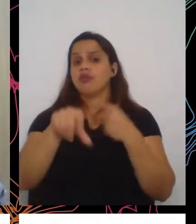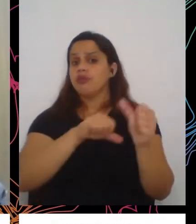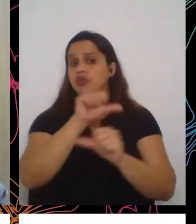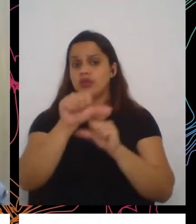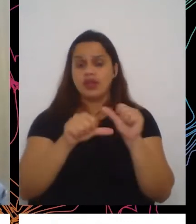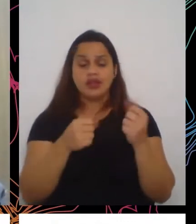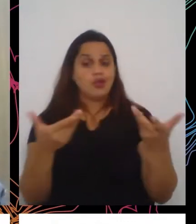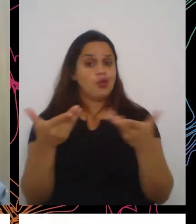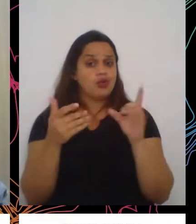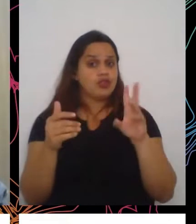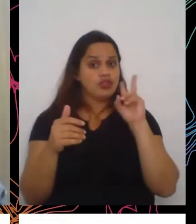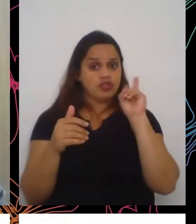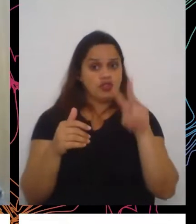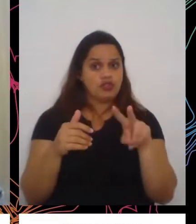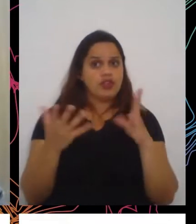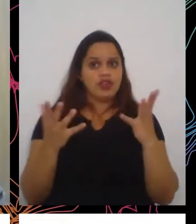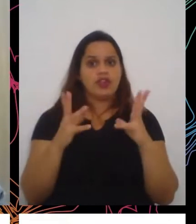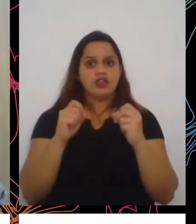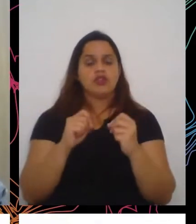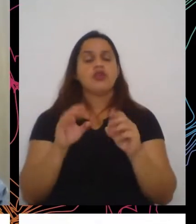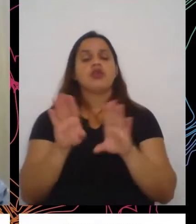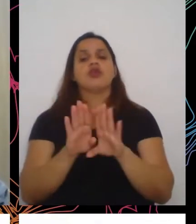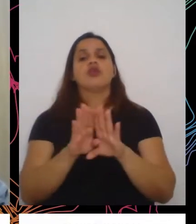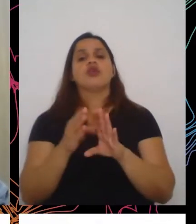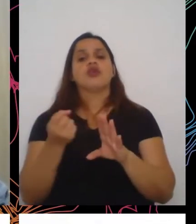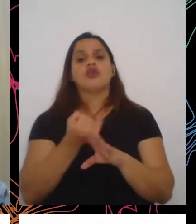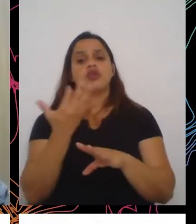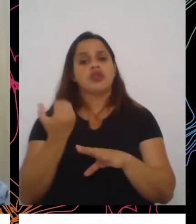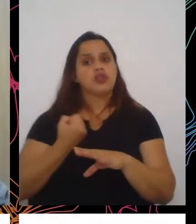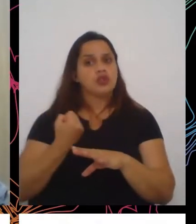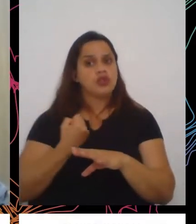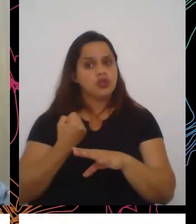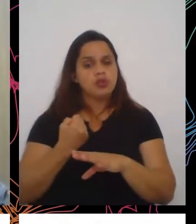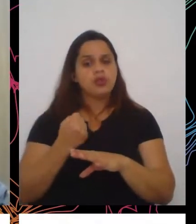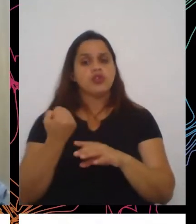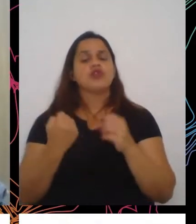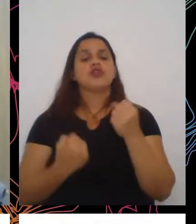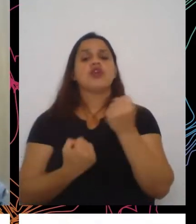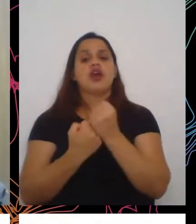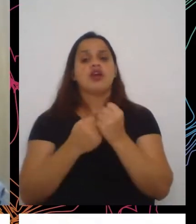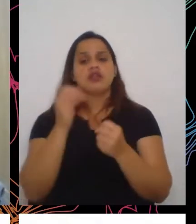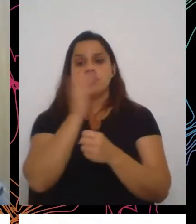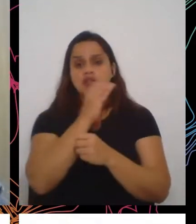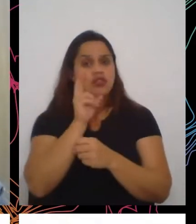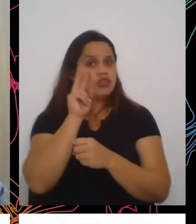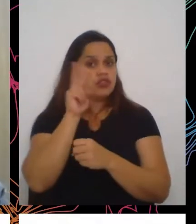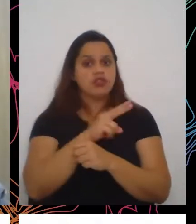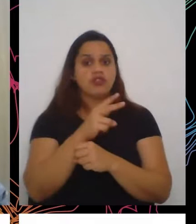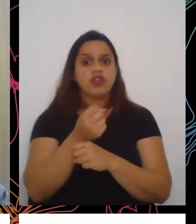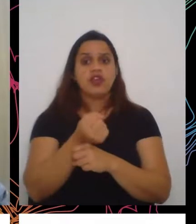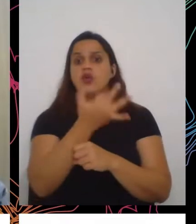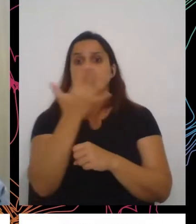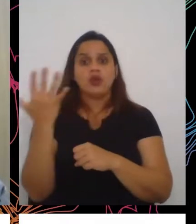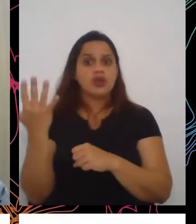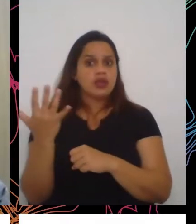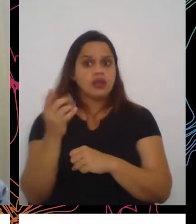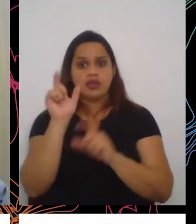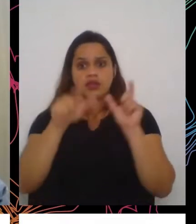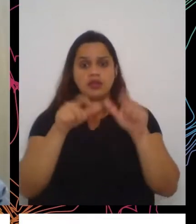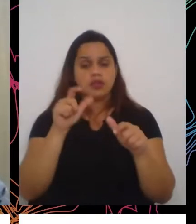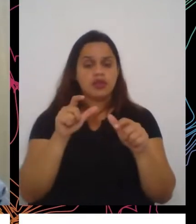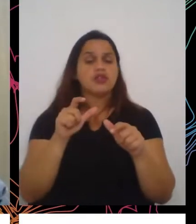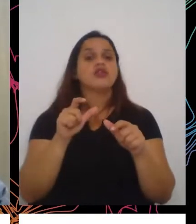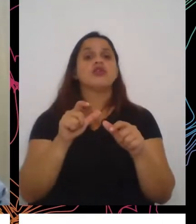com os números do auxílio emergencial, a gente vai ver a quantidade de pessoas que se inscreveram via aplicativo, que não